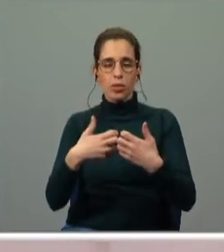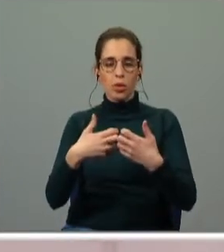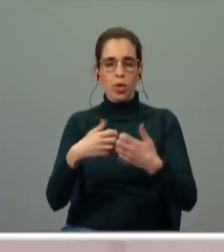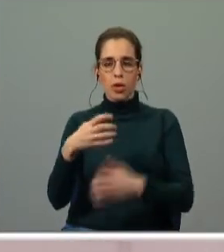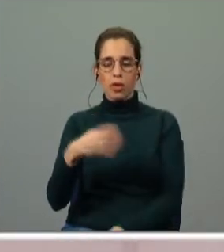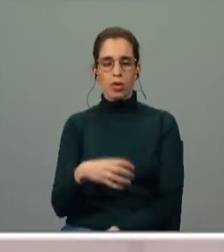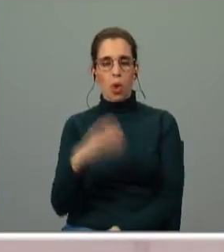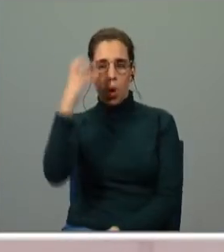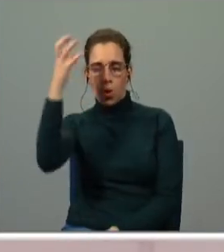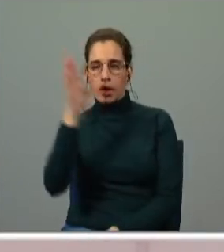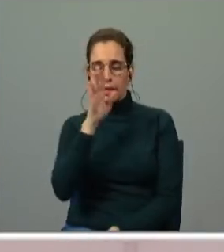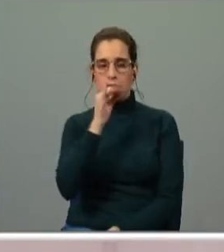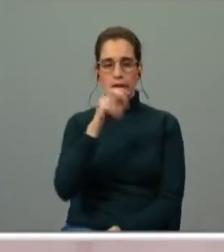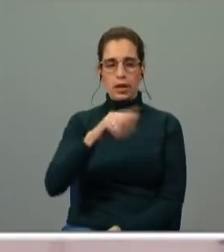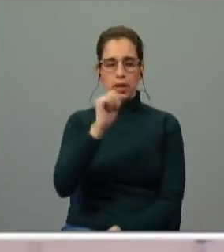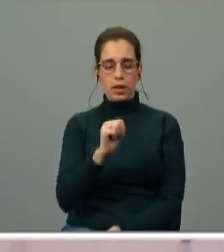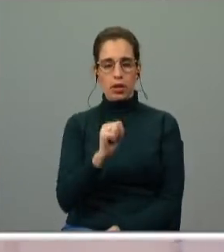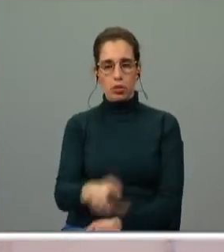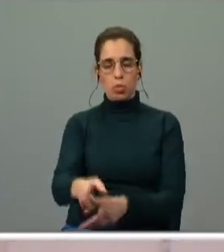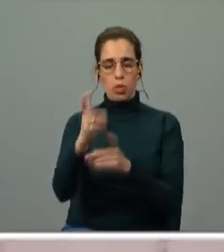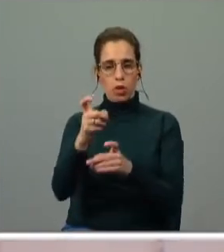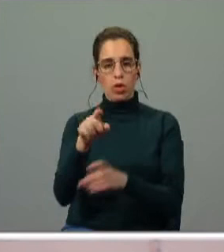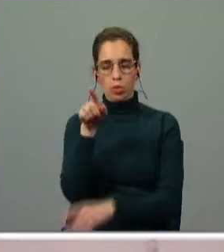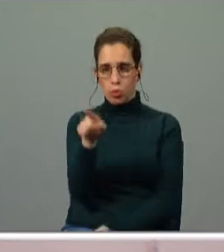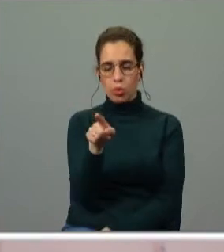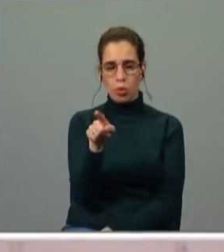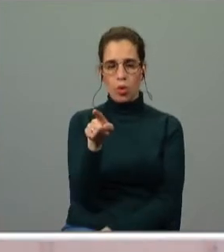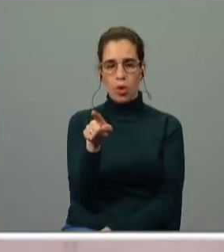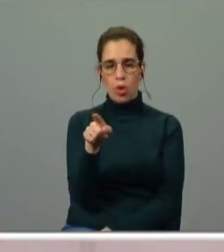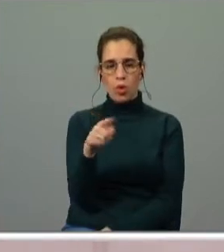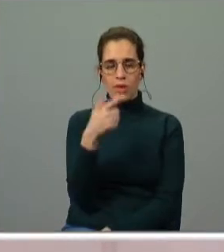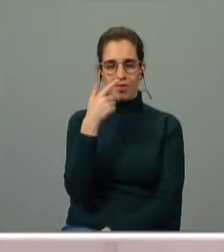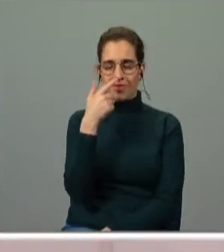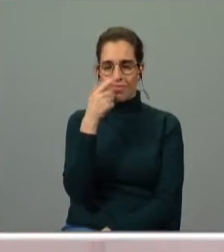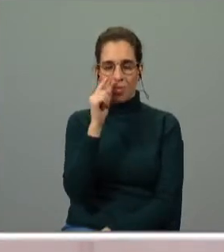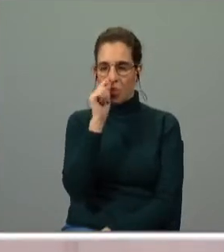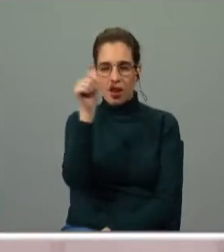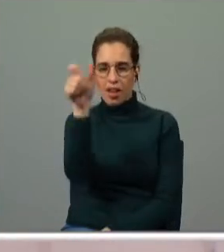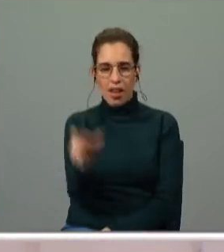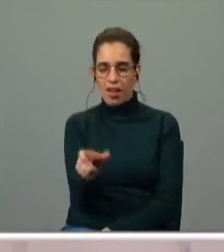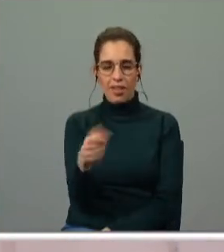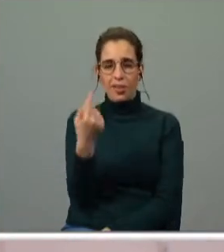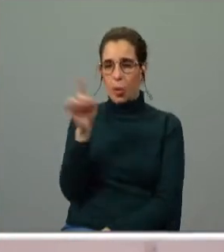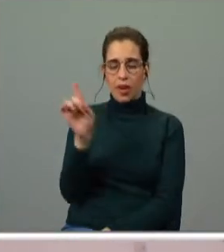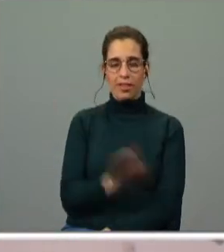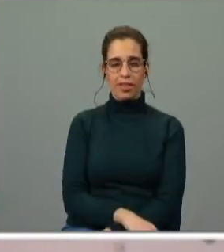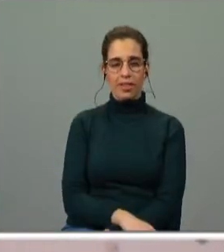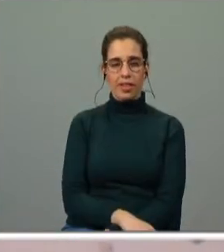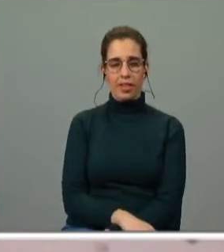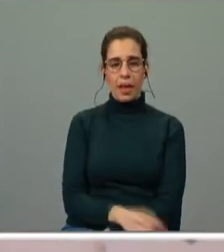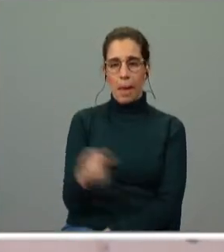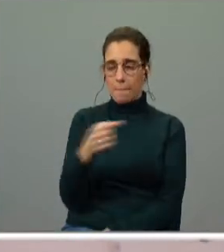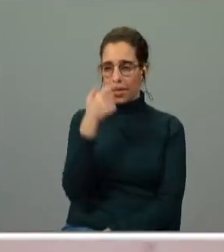efetivamente Inês for condenada se eu for condenada tu não és humano não és um ser humano tens menos